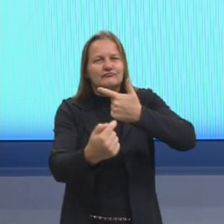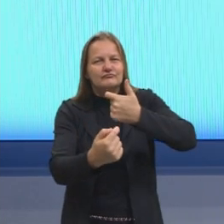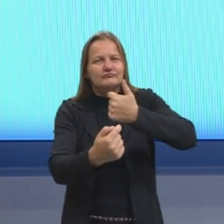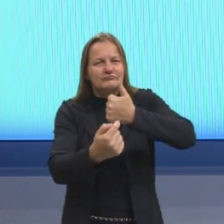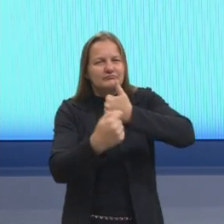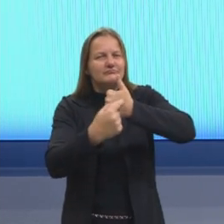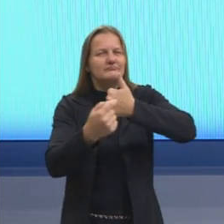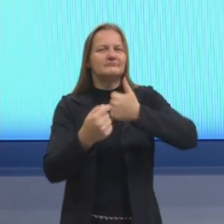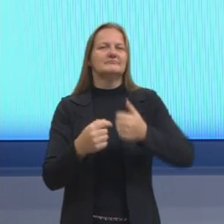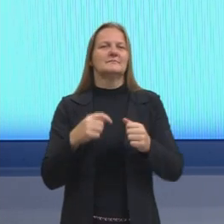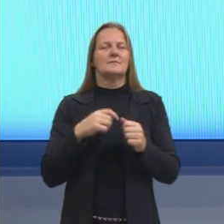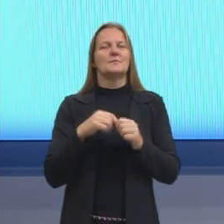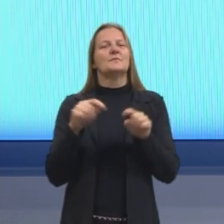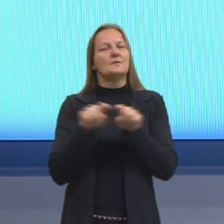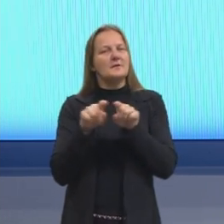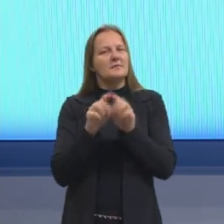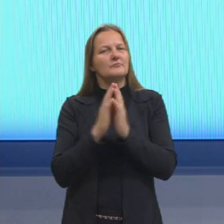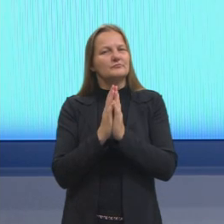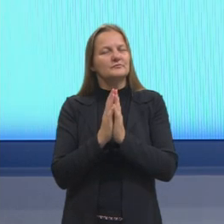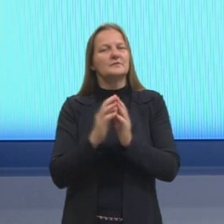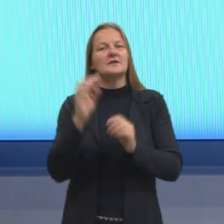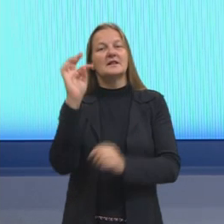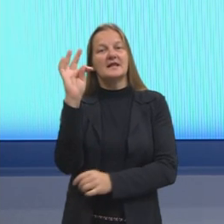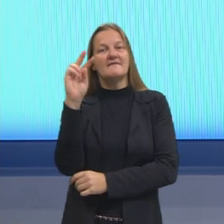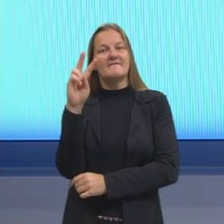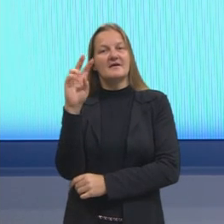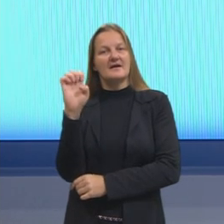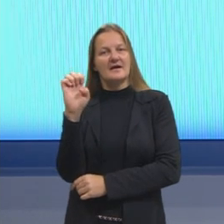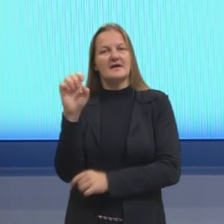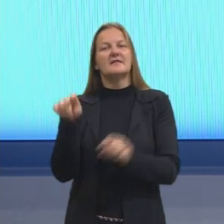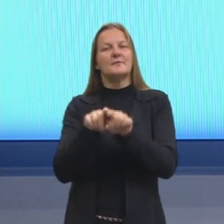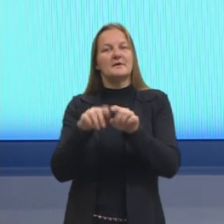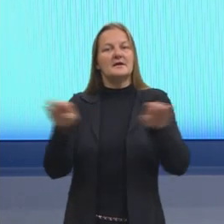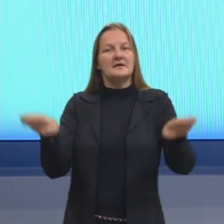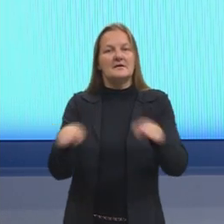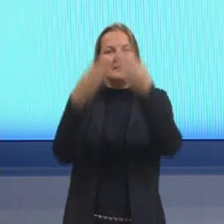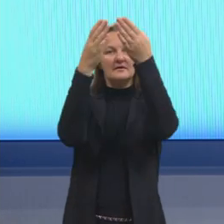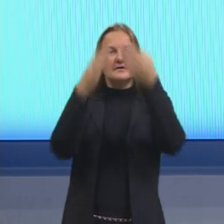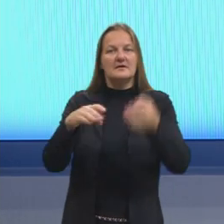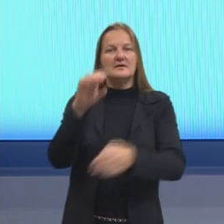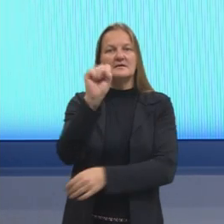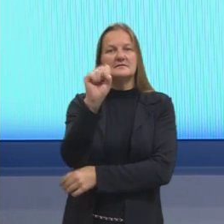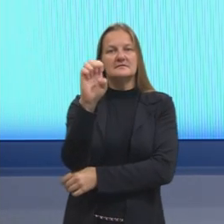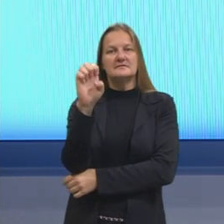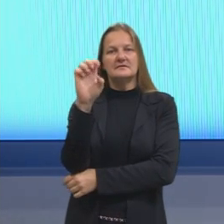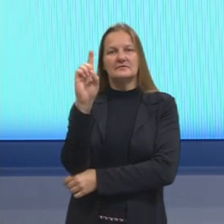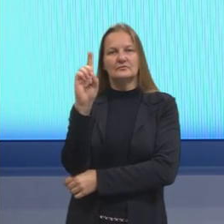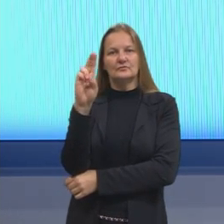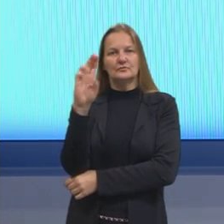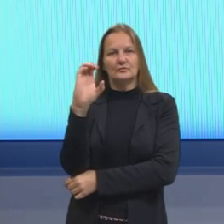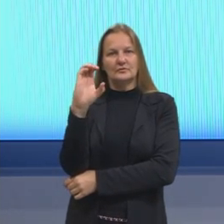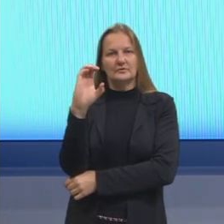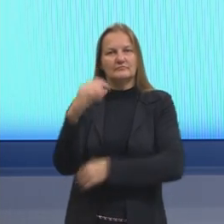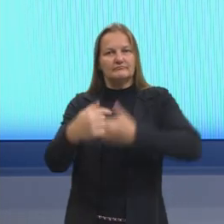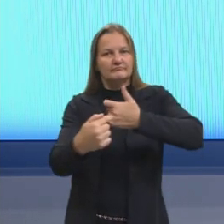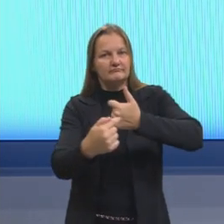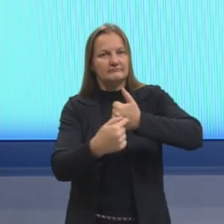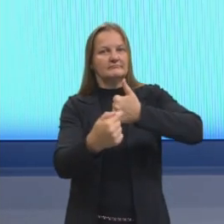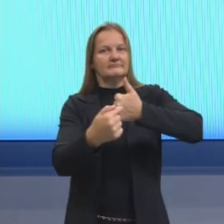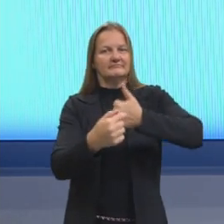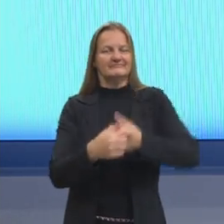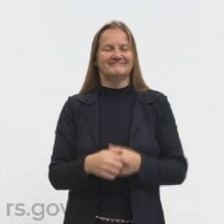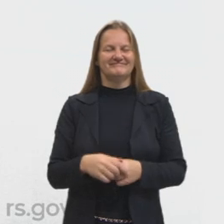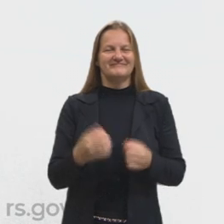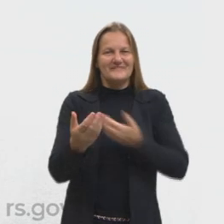marquem o meu perfil, marquem a TVE e marquem a Seduc para a gente poder compartilhar esse momento com vocês. A